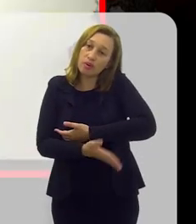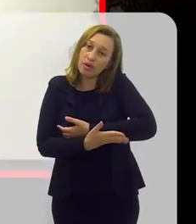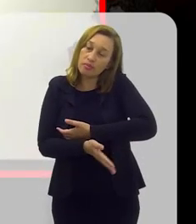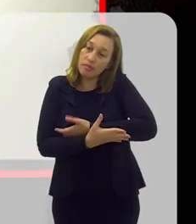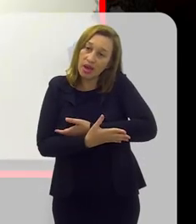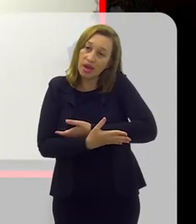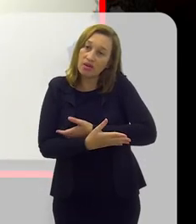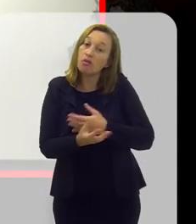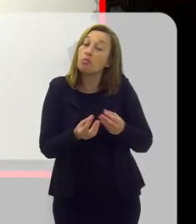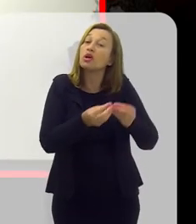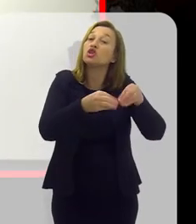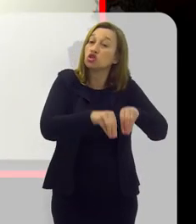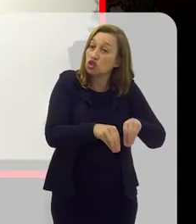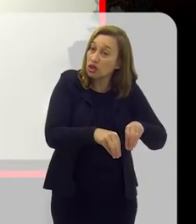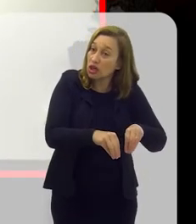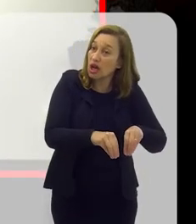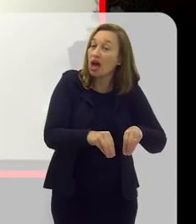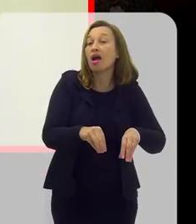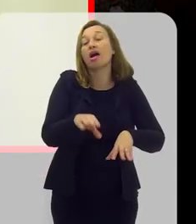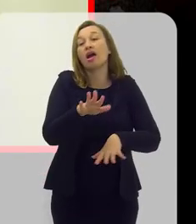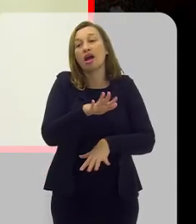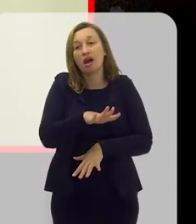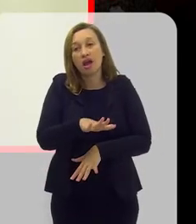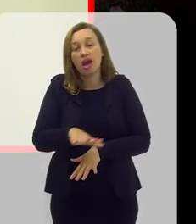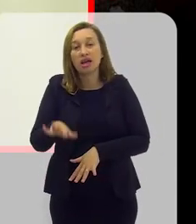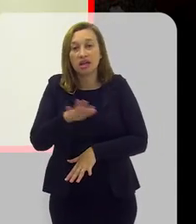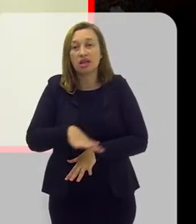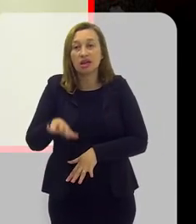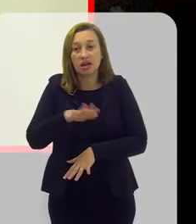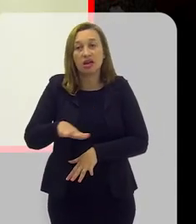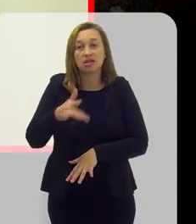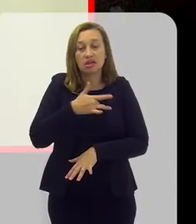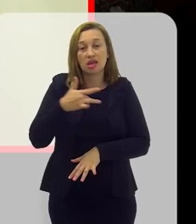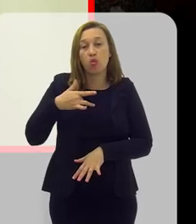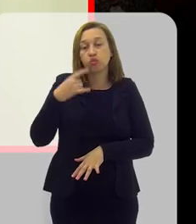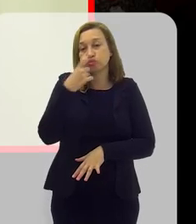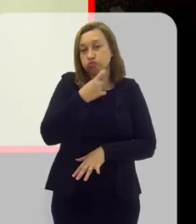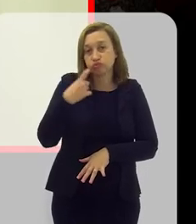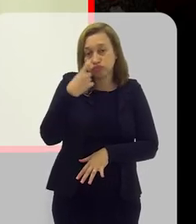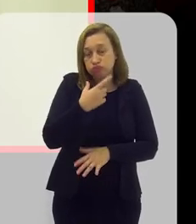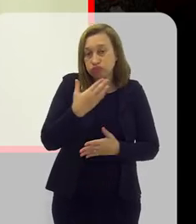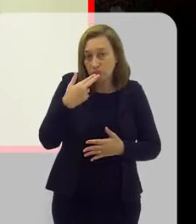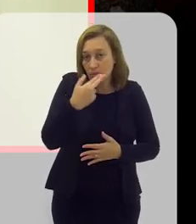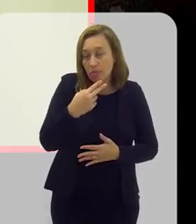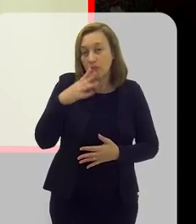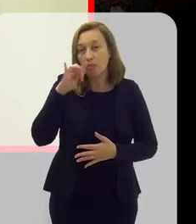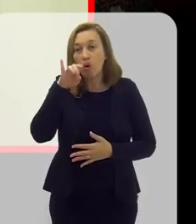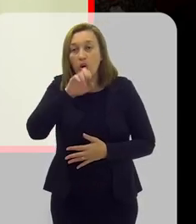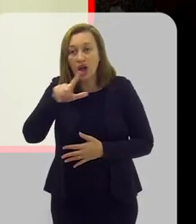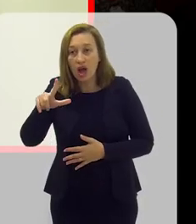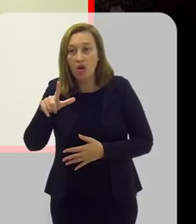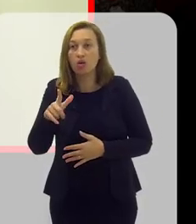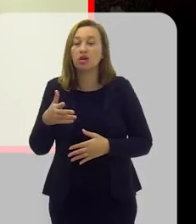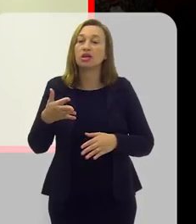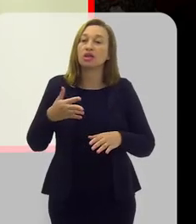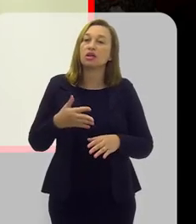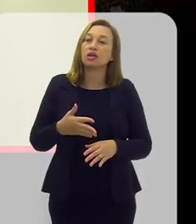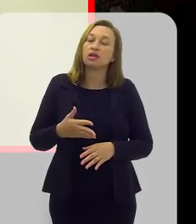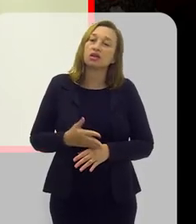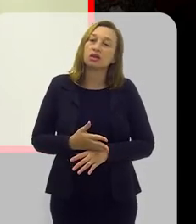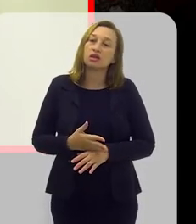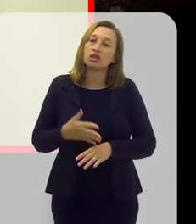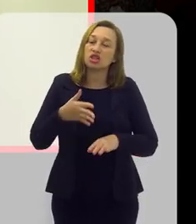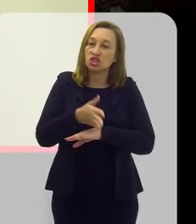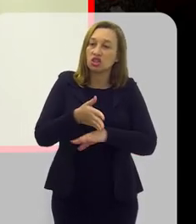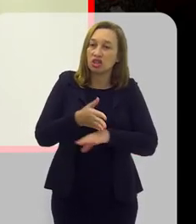agredir fatalmente esse esmalte dentário e vão causar, vão facilitar a entrada